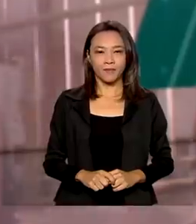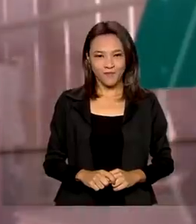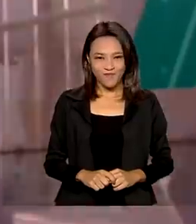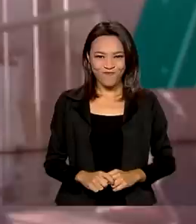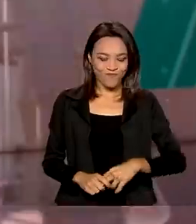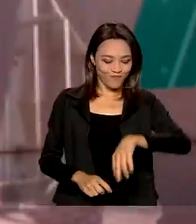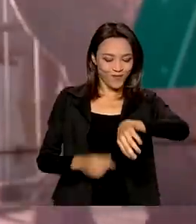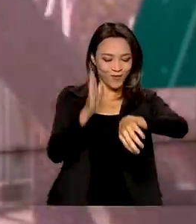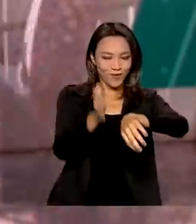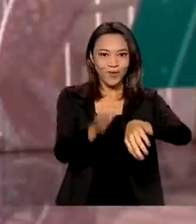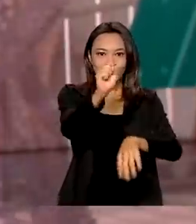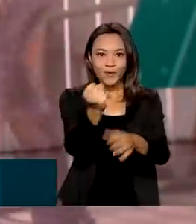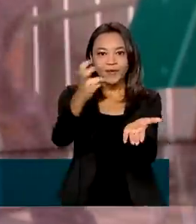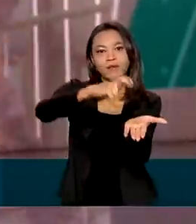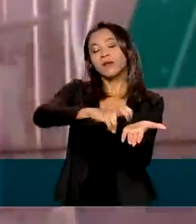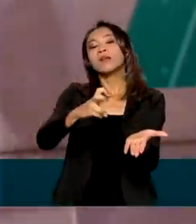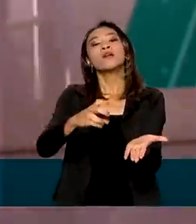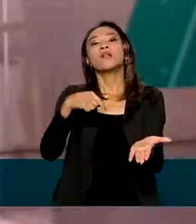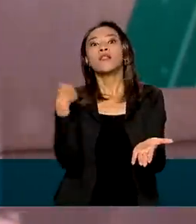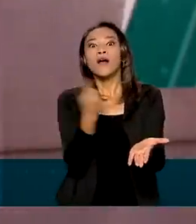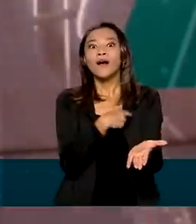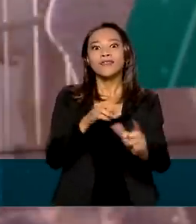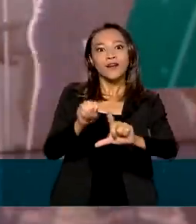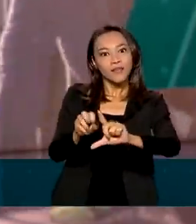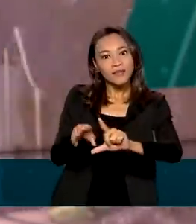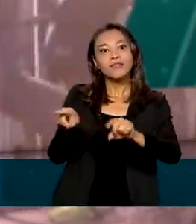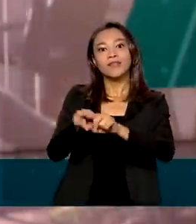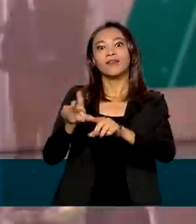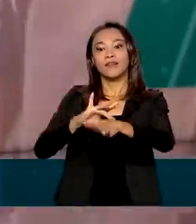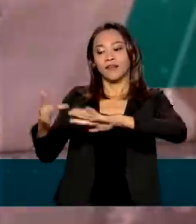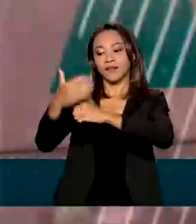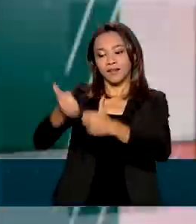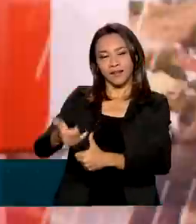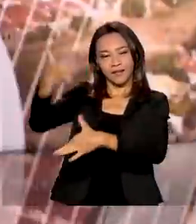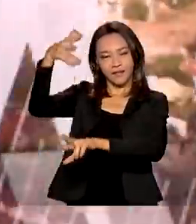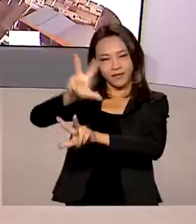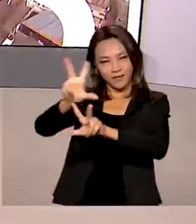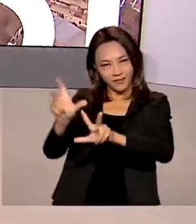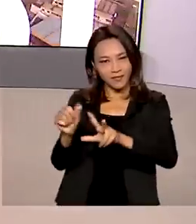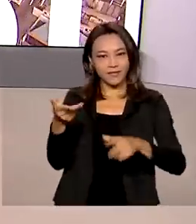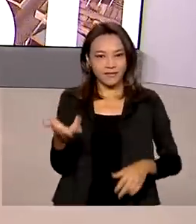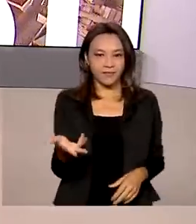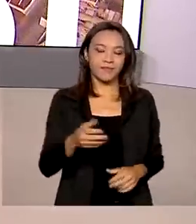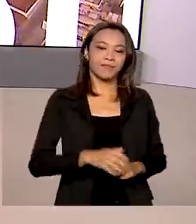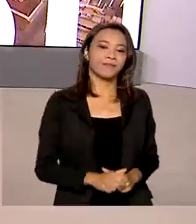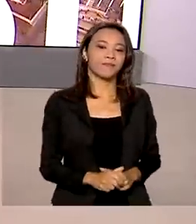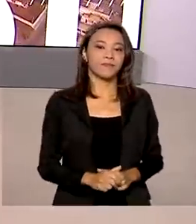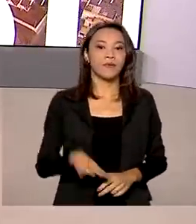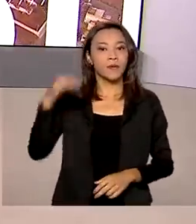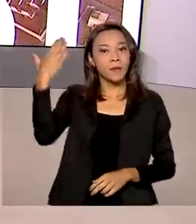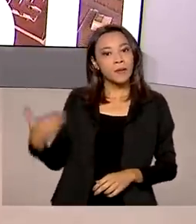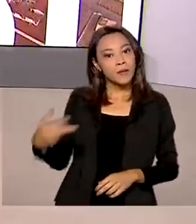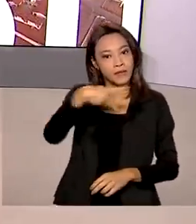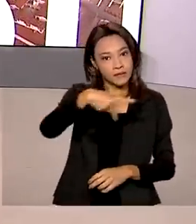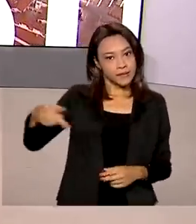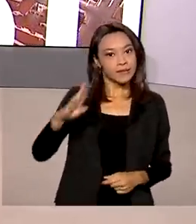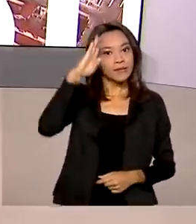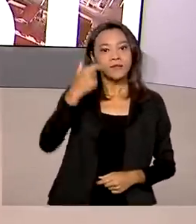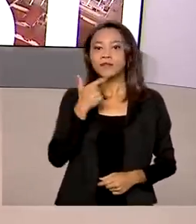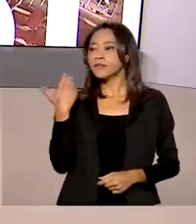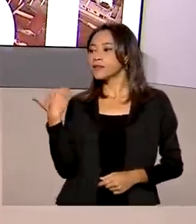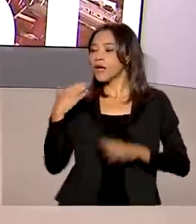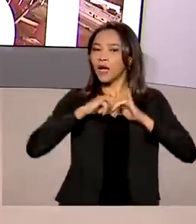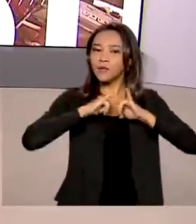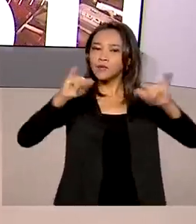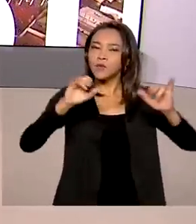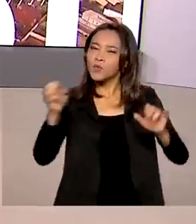8 horas, nós estamos ao vivo pela TV Brasil e redes sociais. O presidente Jair Bolsonaro anunciou uma